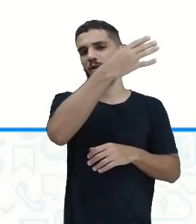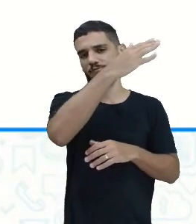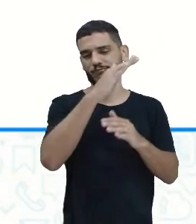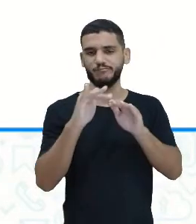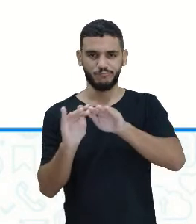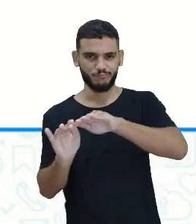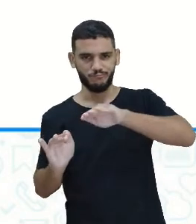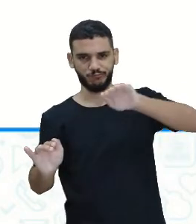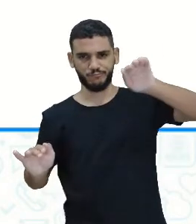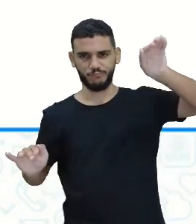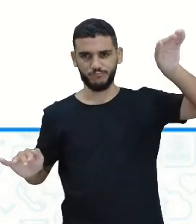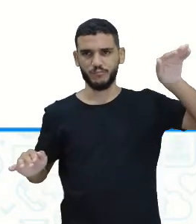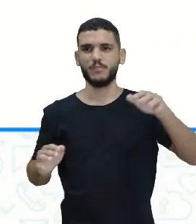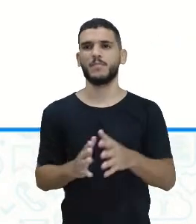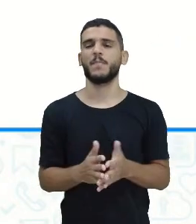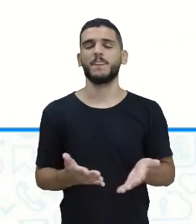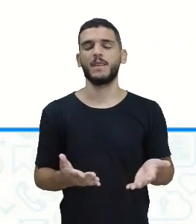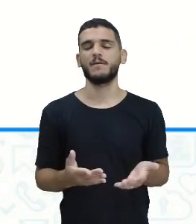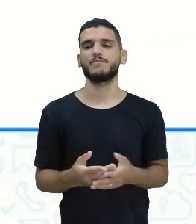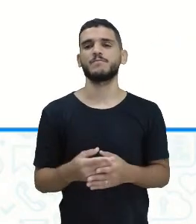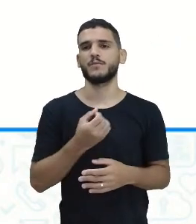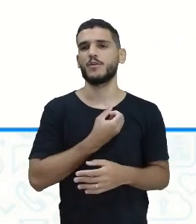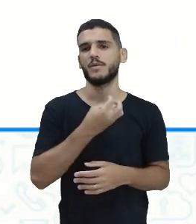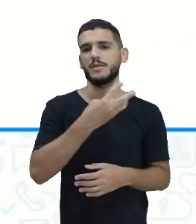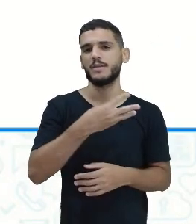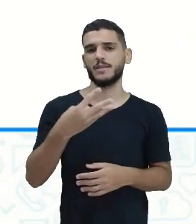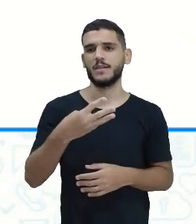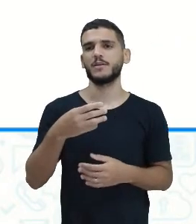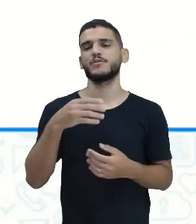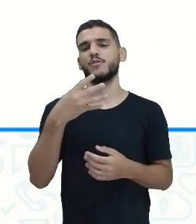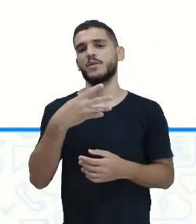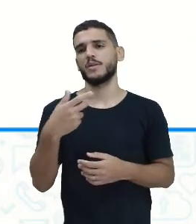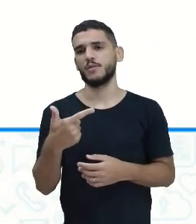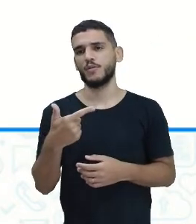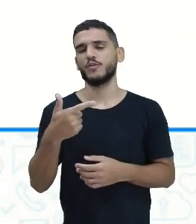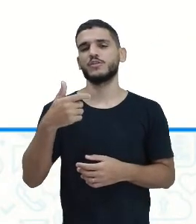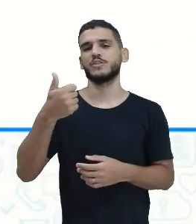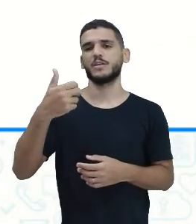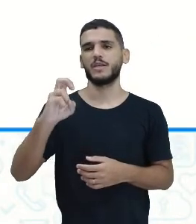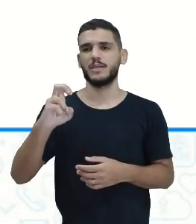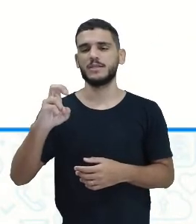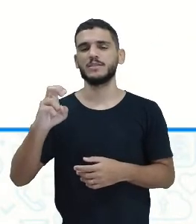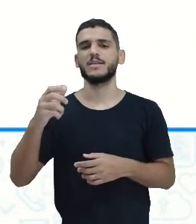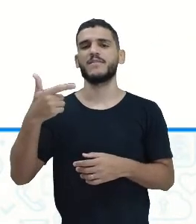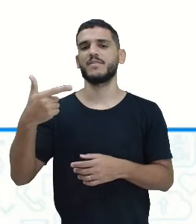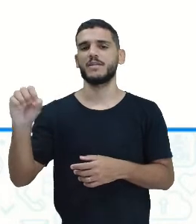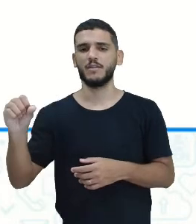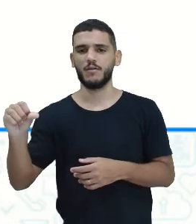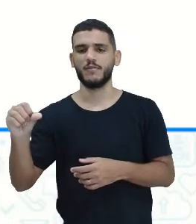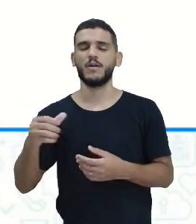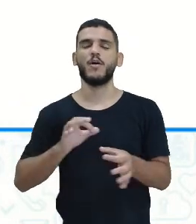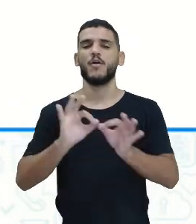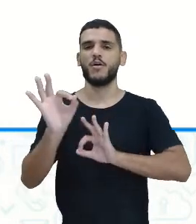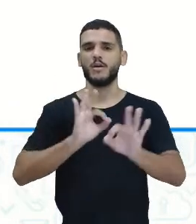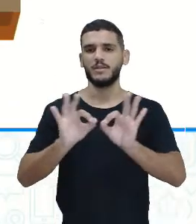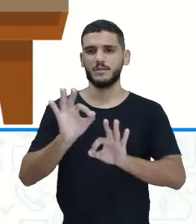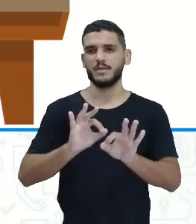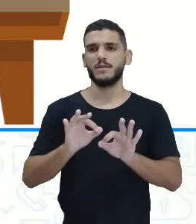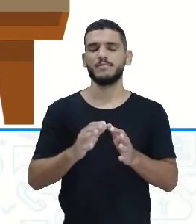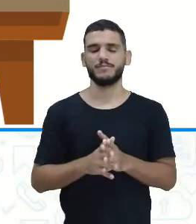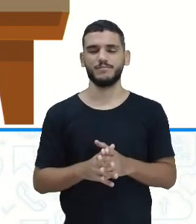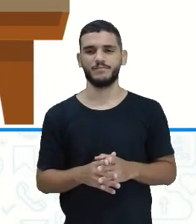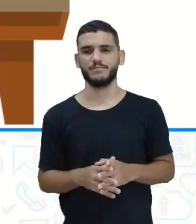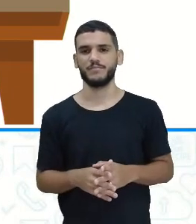aí esses números, o número 33, 42, 15 e 29. você vai organizar do menor para o maior.